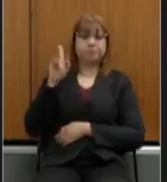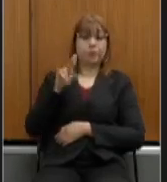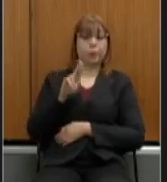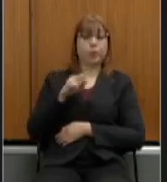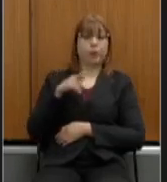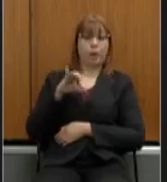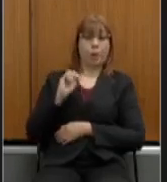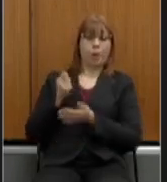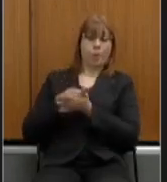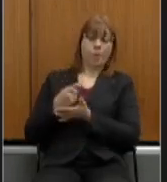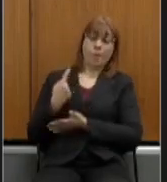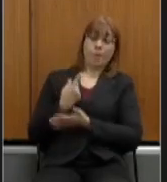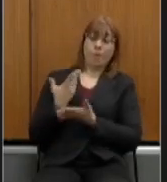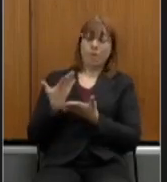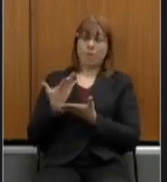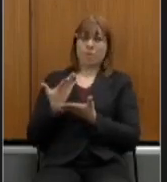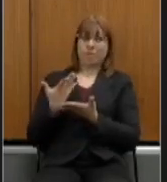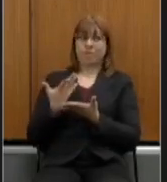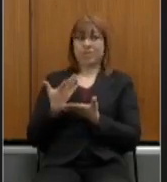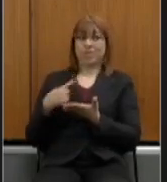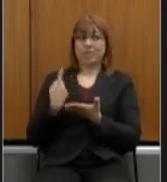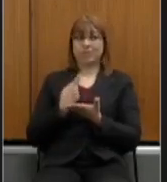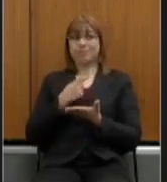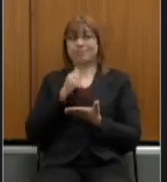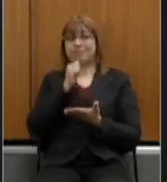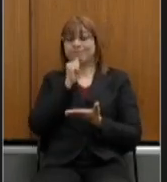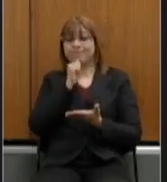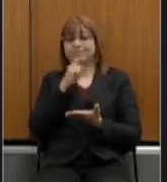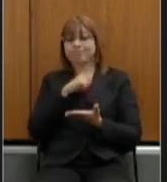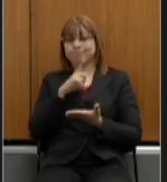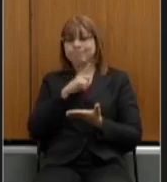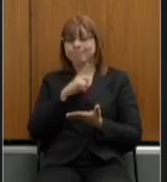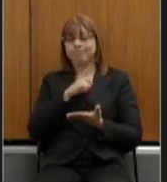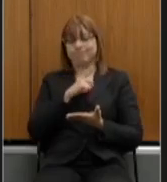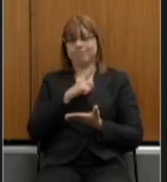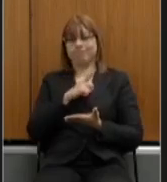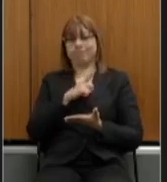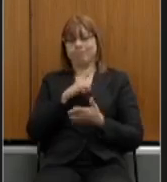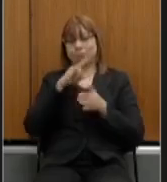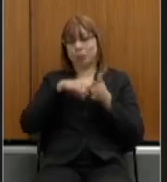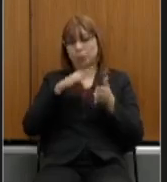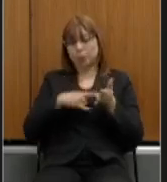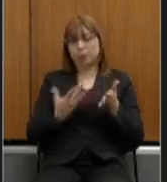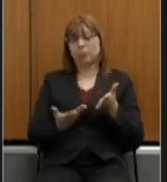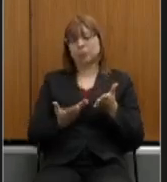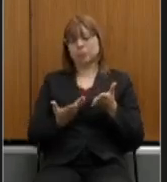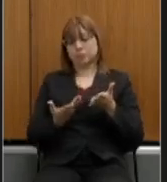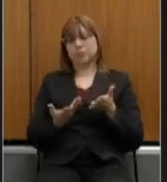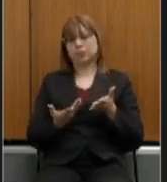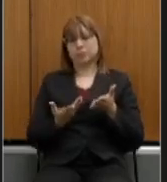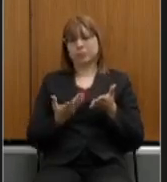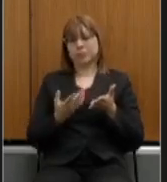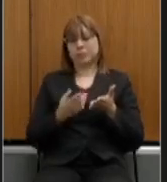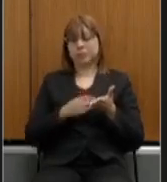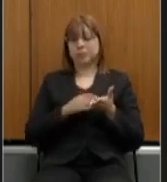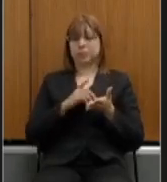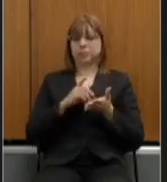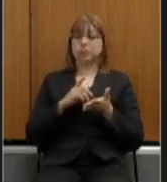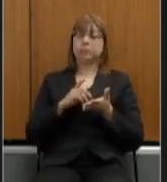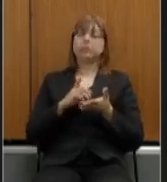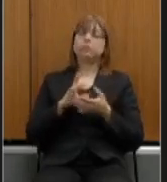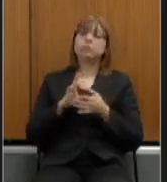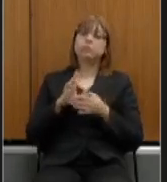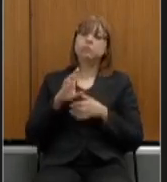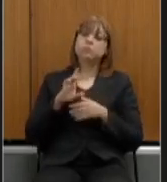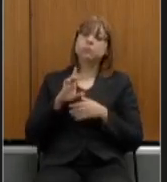e nós tínhamos como temos ainda uma liminar que nos assegurou o não pagamento das mensalidades da dívida com a